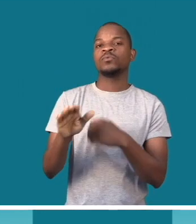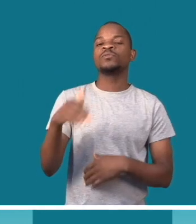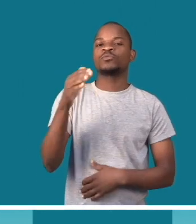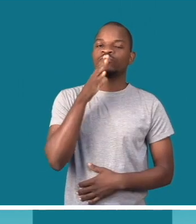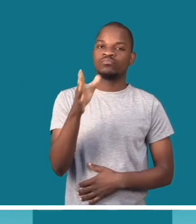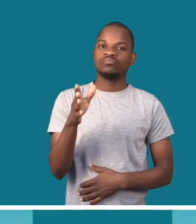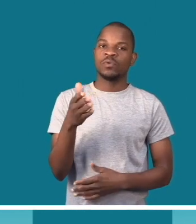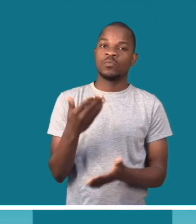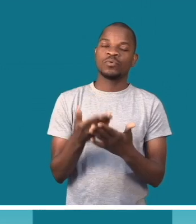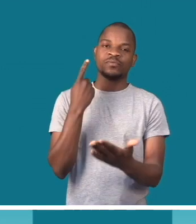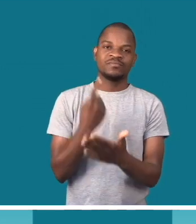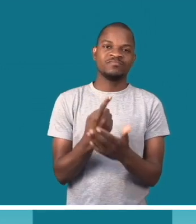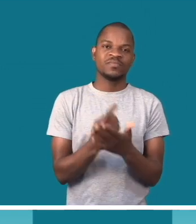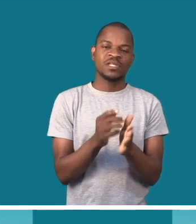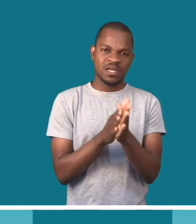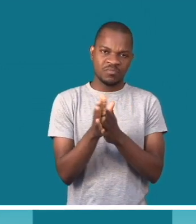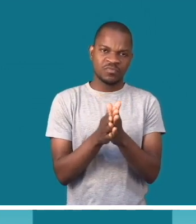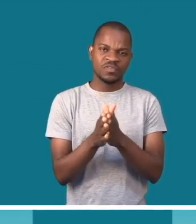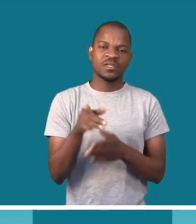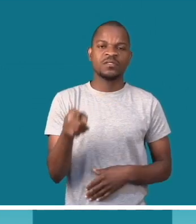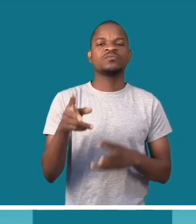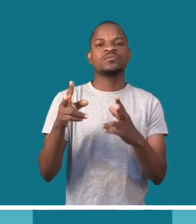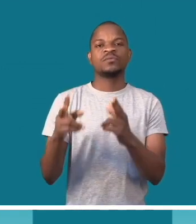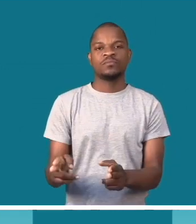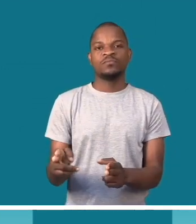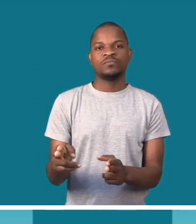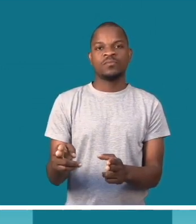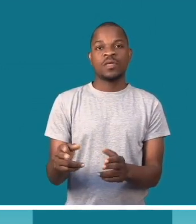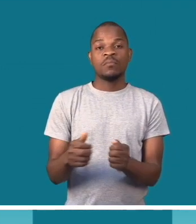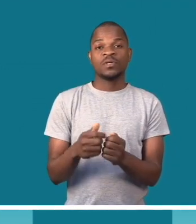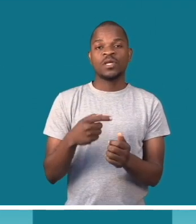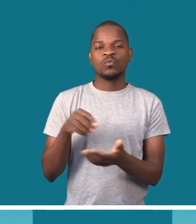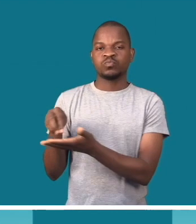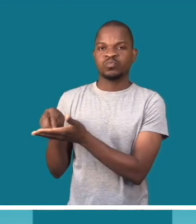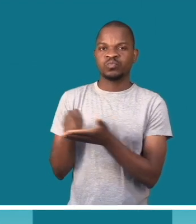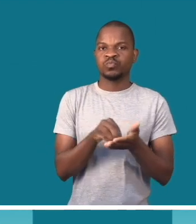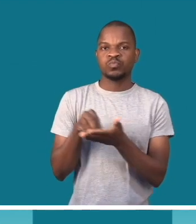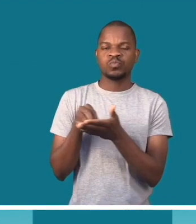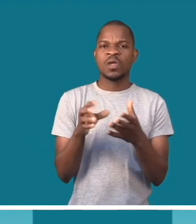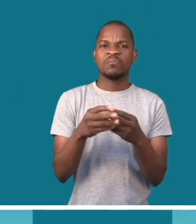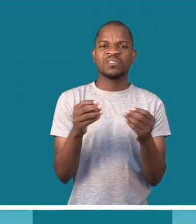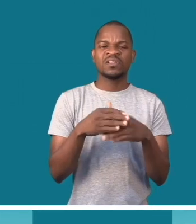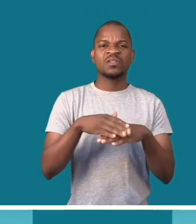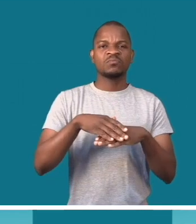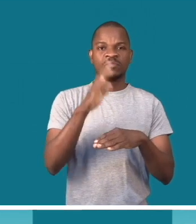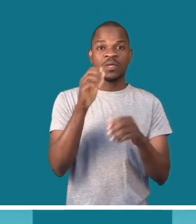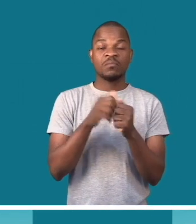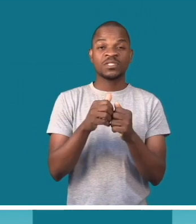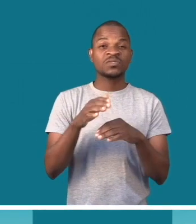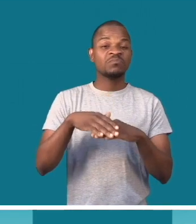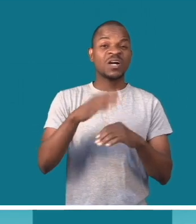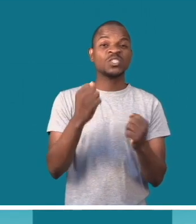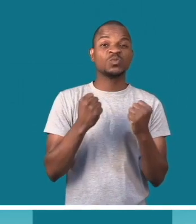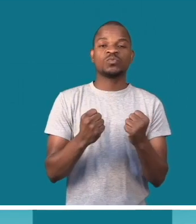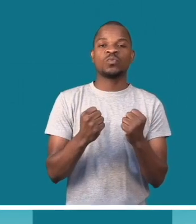É por isso que é muito importante reaproveitar e reciclar a lata também. Dos objetos que eu trago aqui, o objeto que dura mais